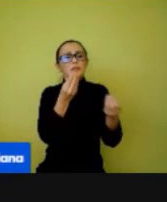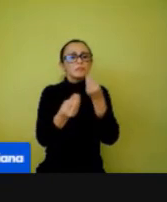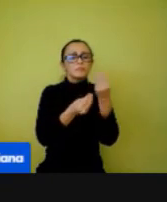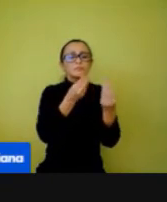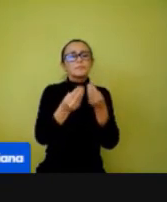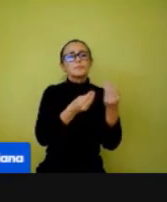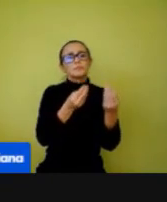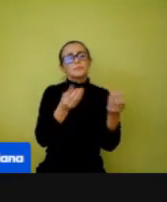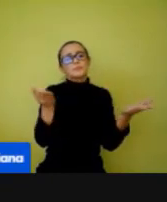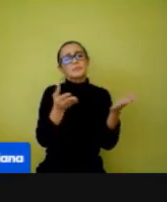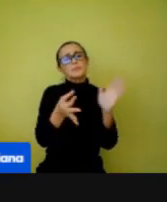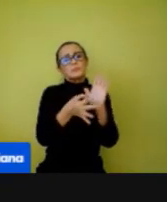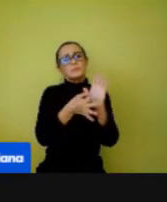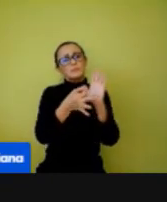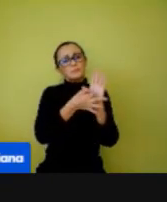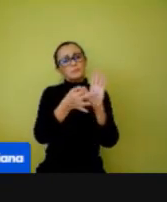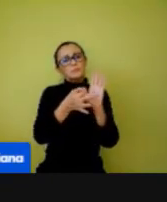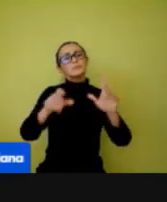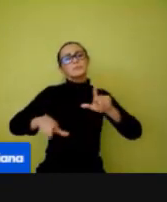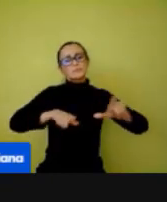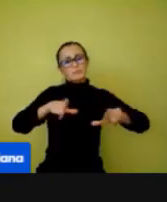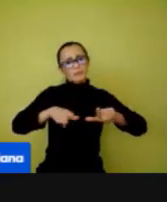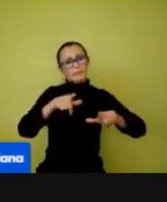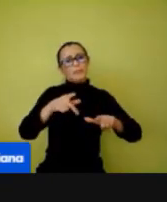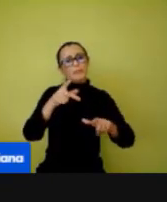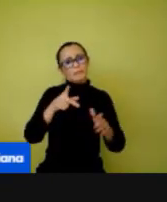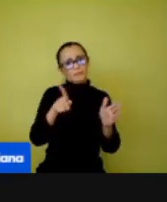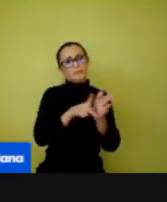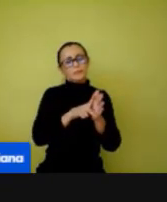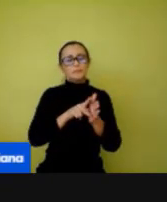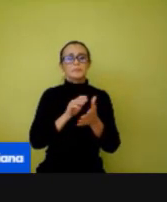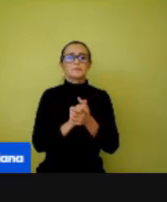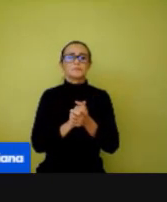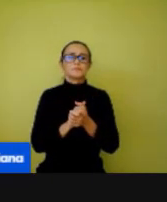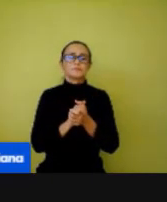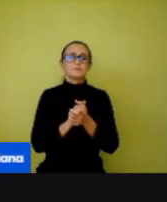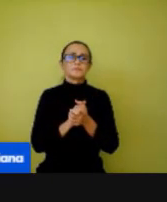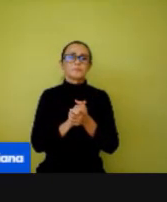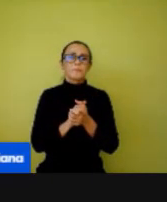está dando sugestões de trabalho, tá bom? Próximo slide.